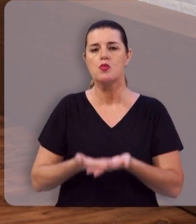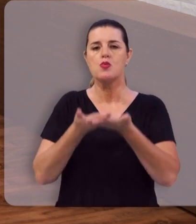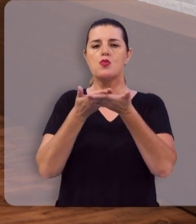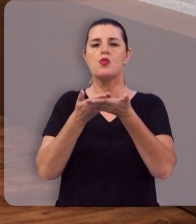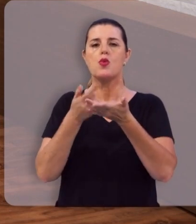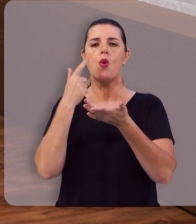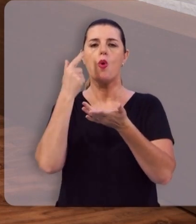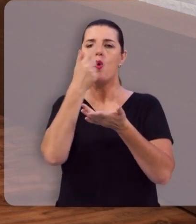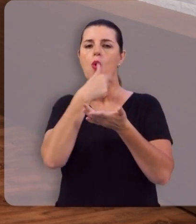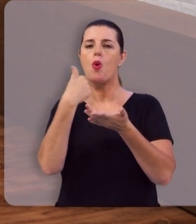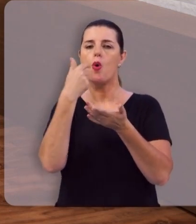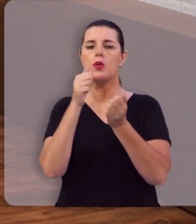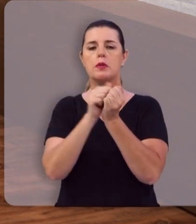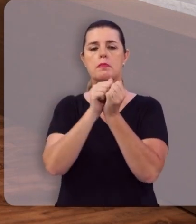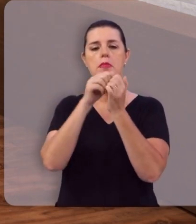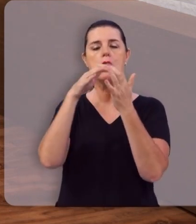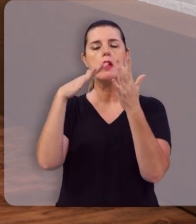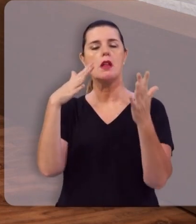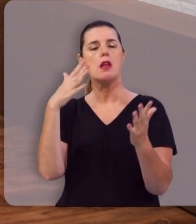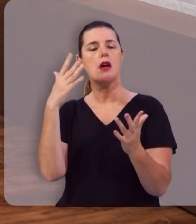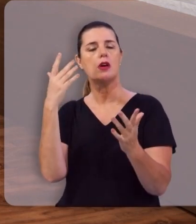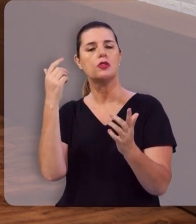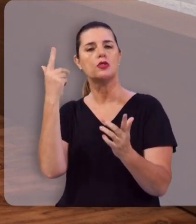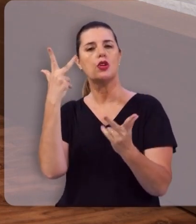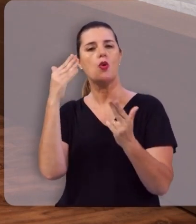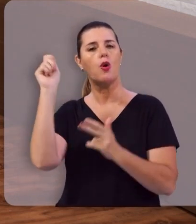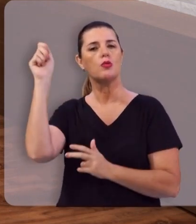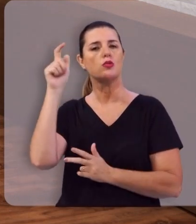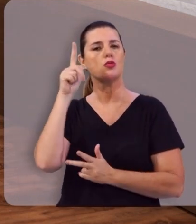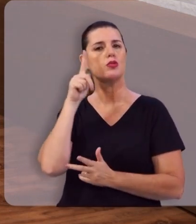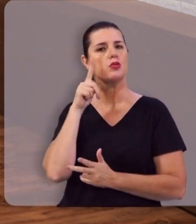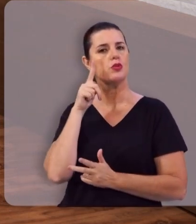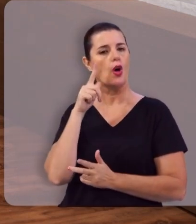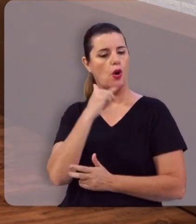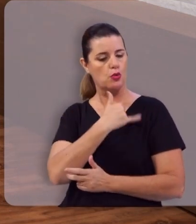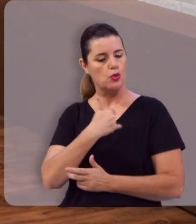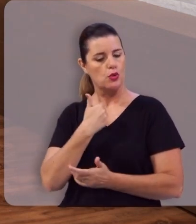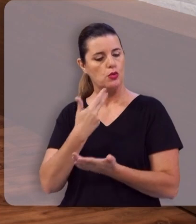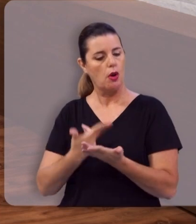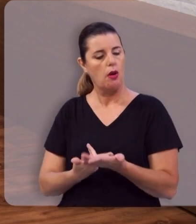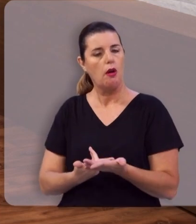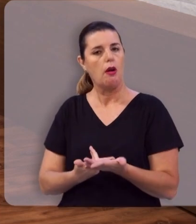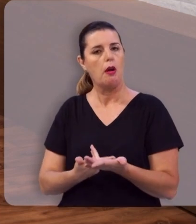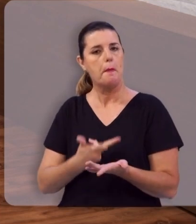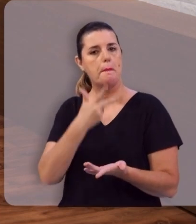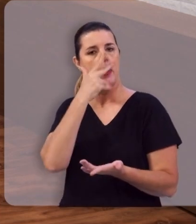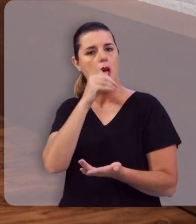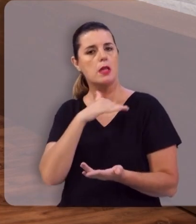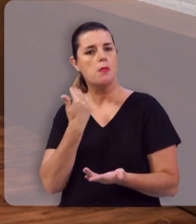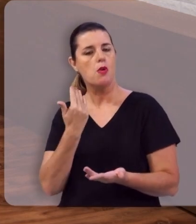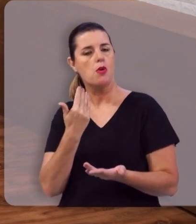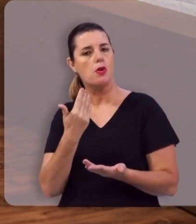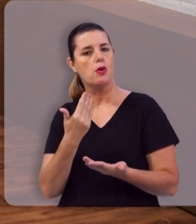brilhando como o sol no seu fulgor, e João cai como morto aos seus pés. Vai ser este